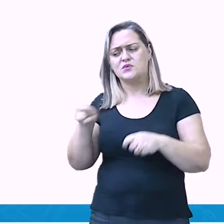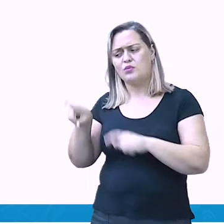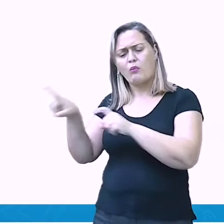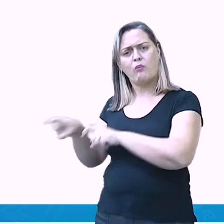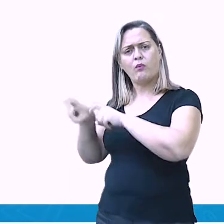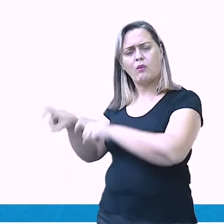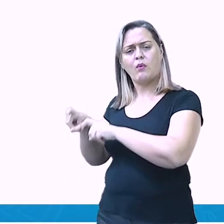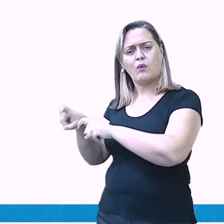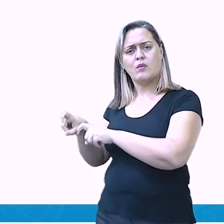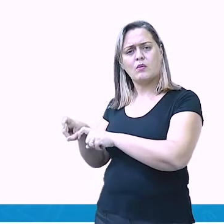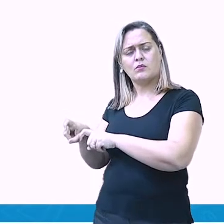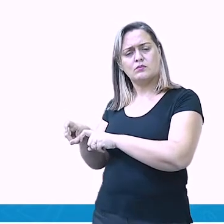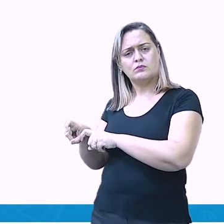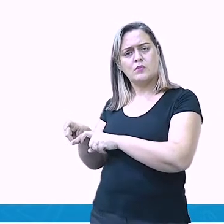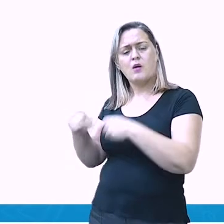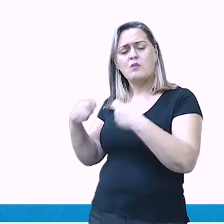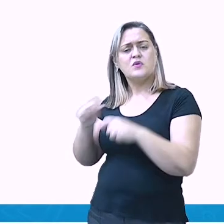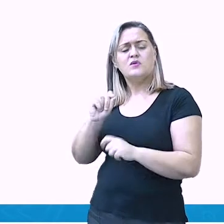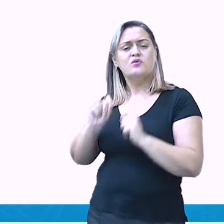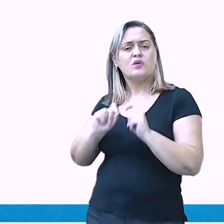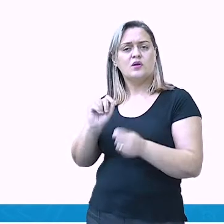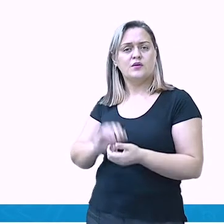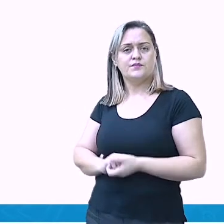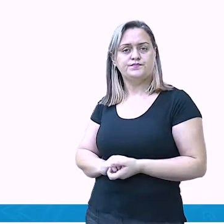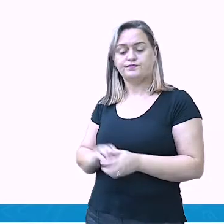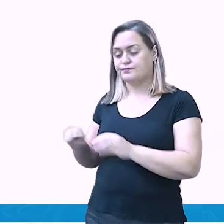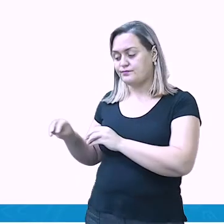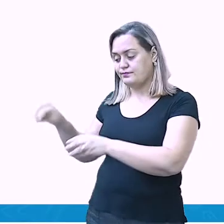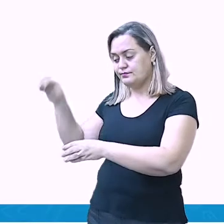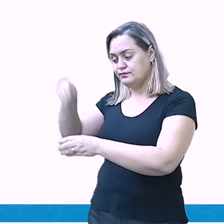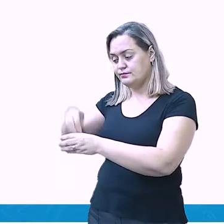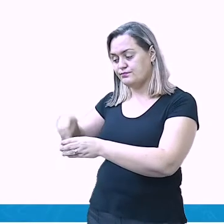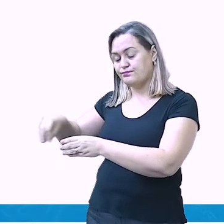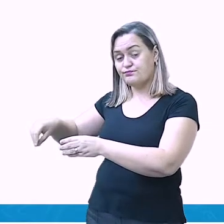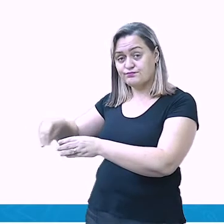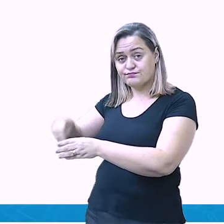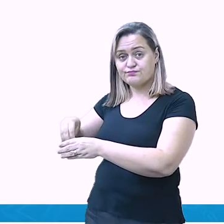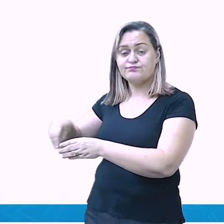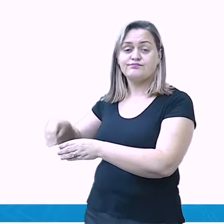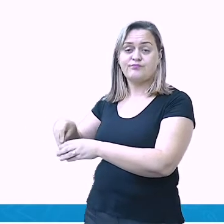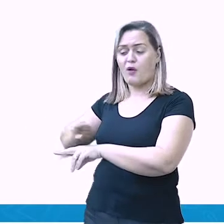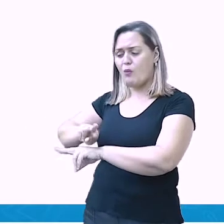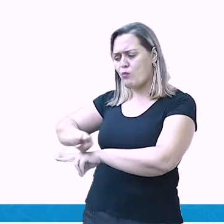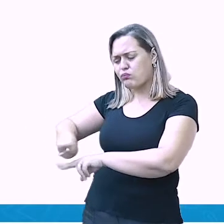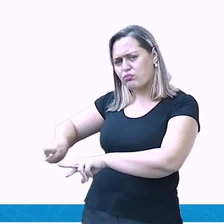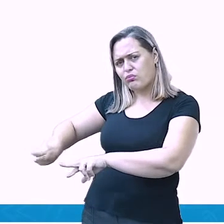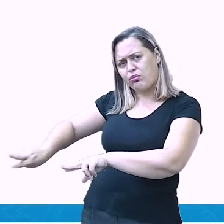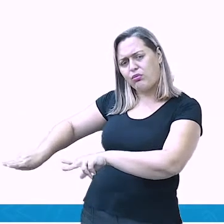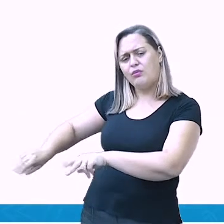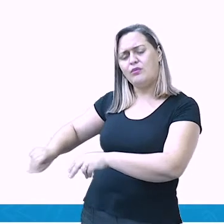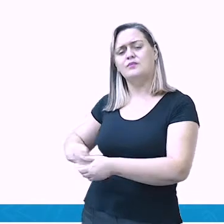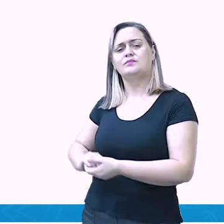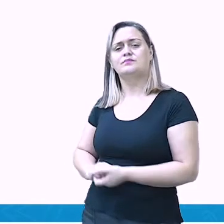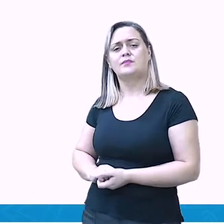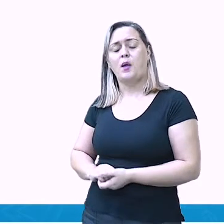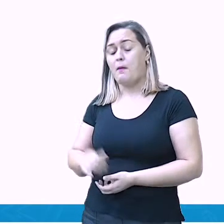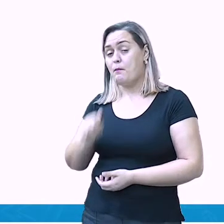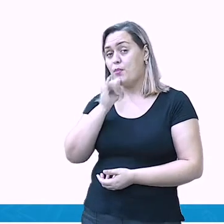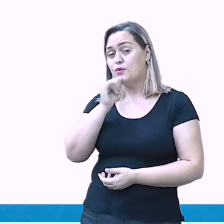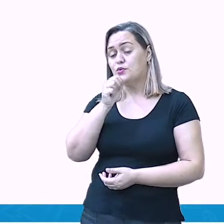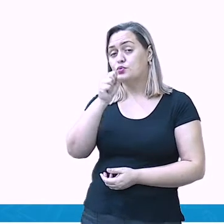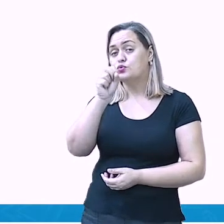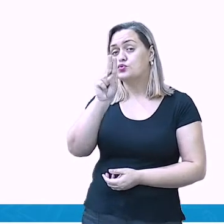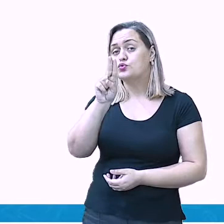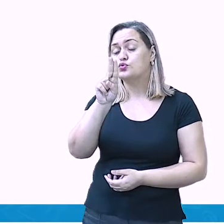Para eu fazer, eu dei um exemplo para vocês na última aula. Um suco, mesmo que seja artificial, ele precisou de